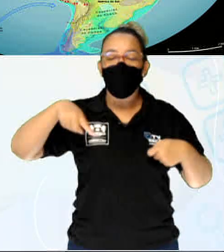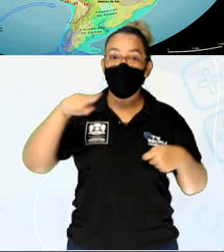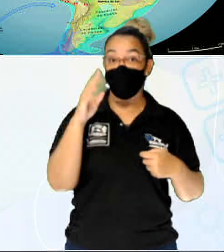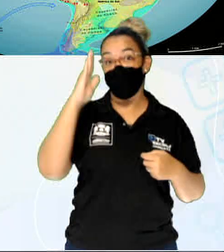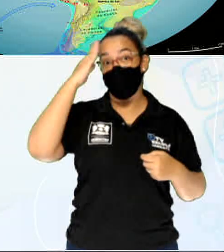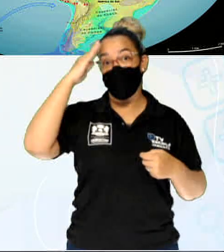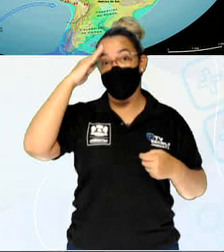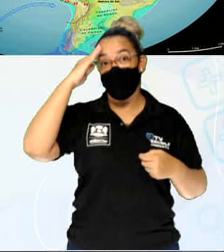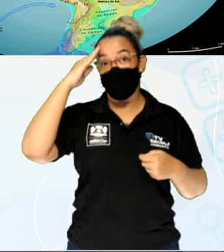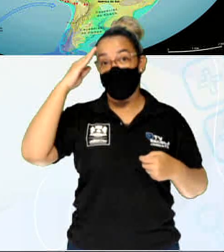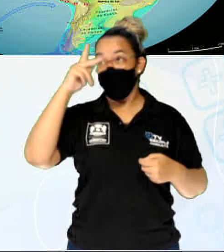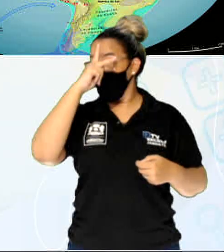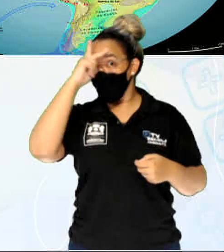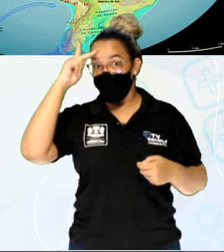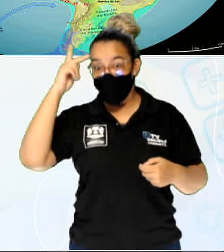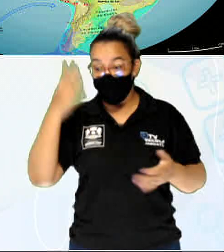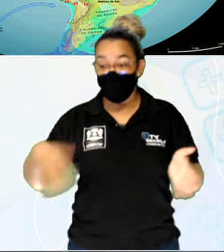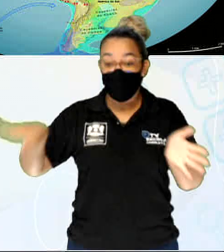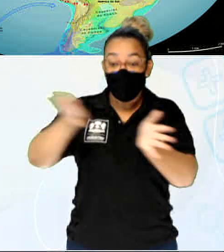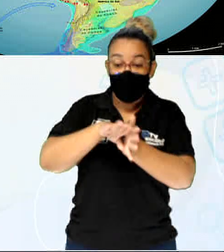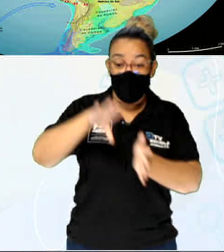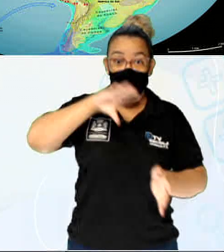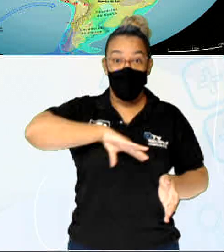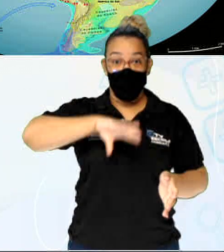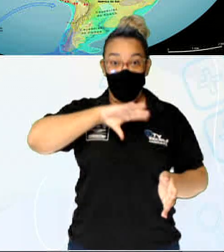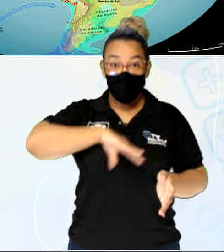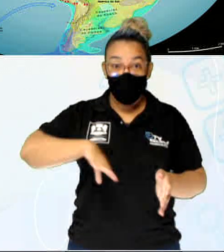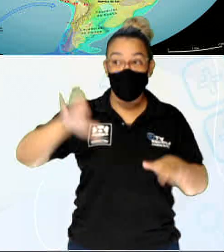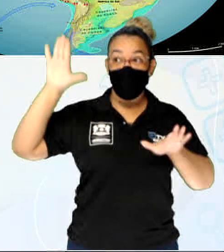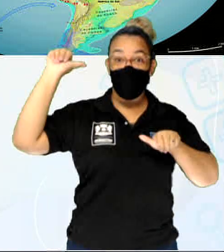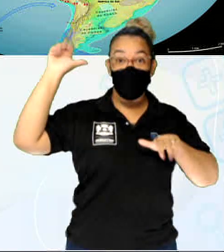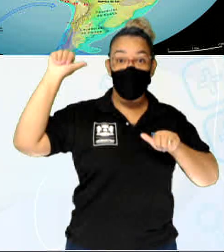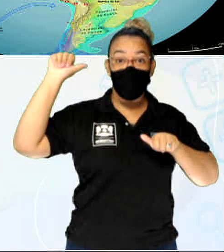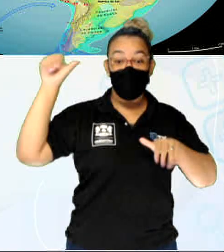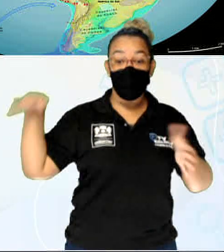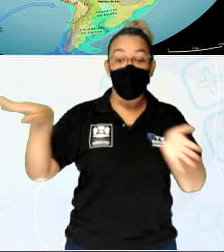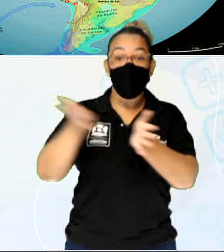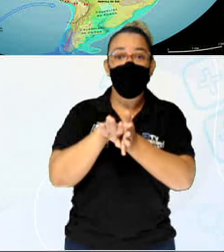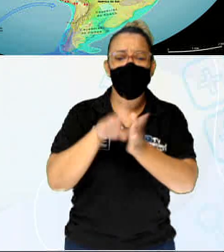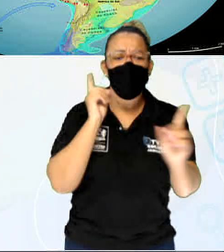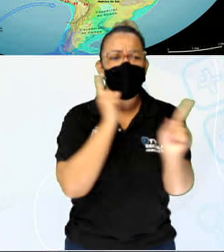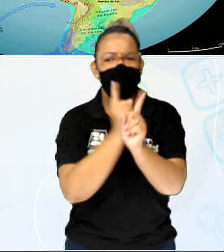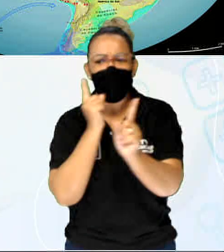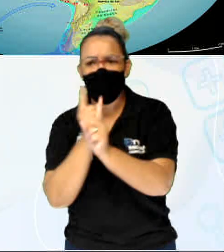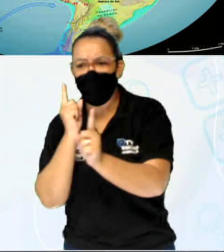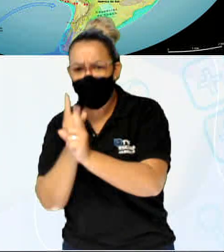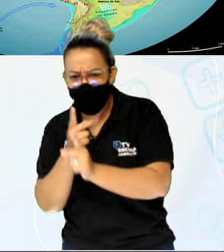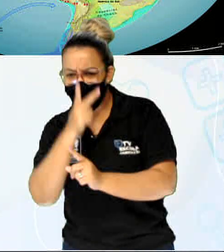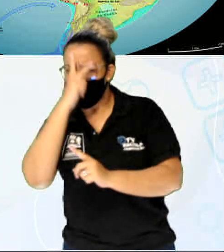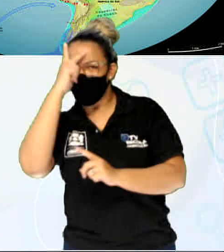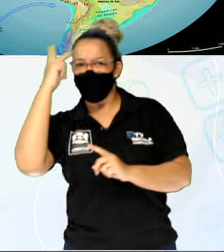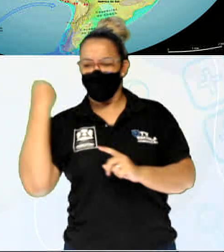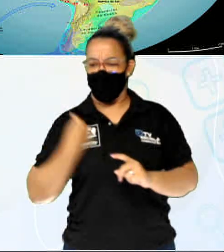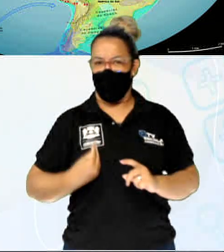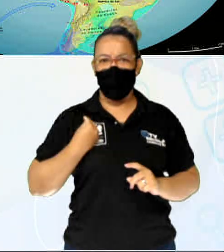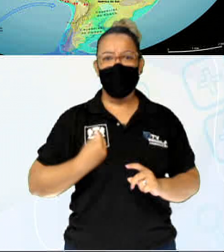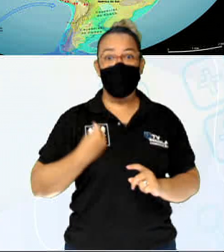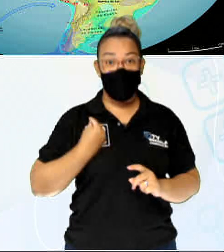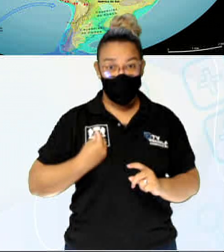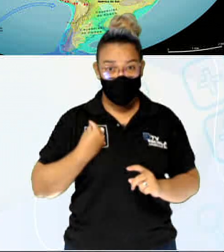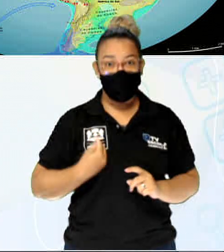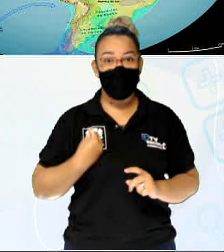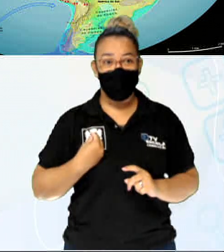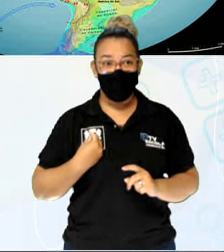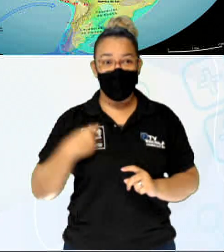quando os portugueses e os espanhóis chegaram aqui, eles já encontraram pessoas vivendo nestas terras. É o que a gente chama de povos